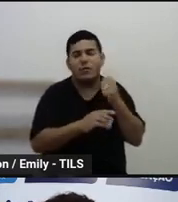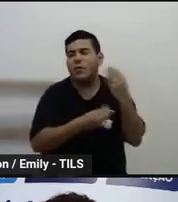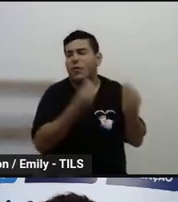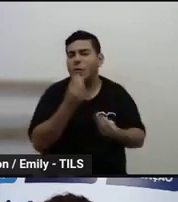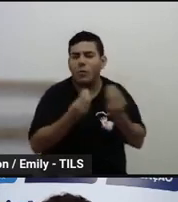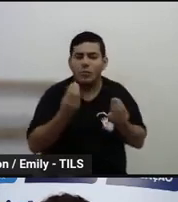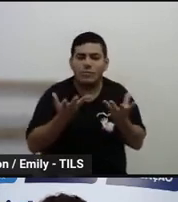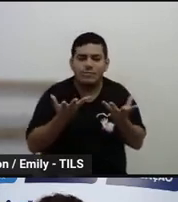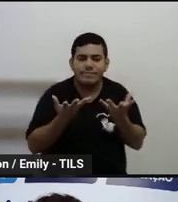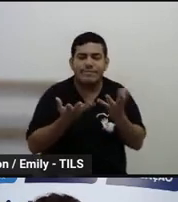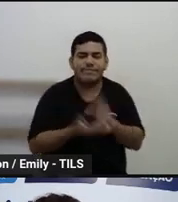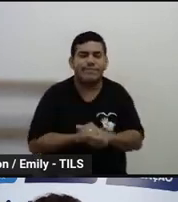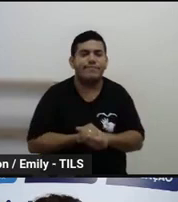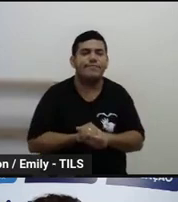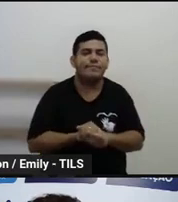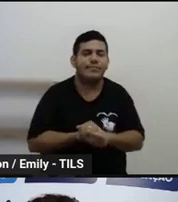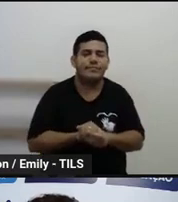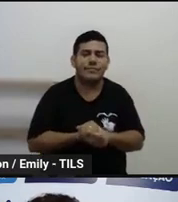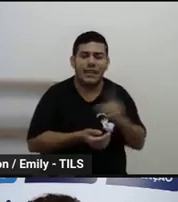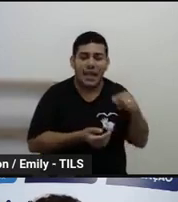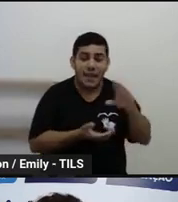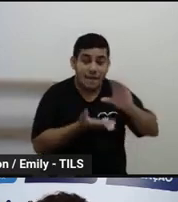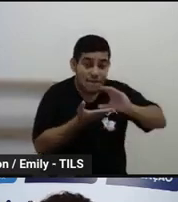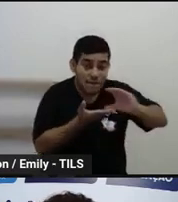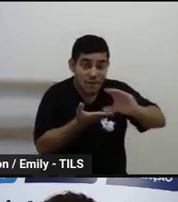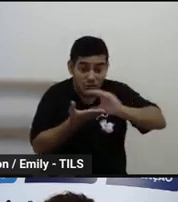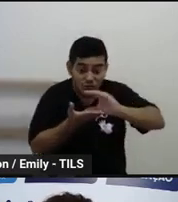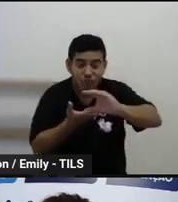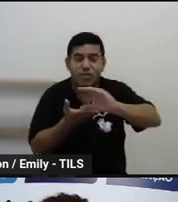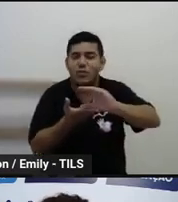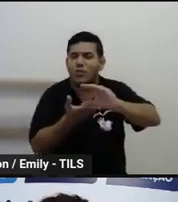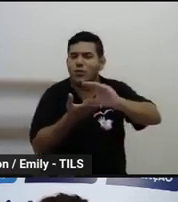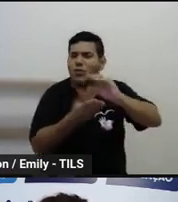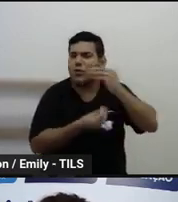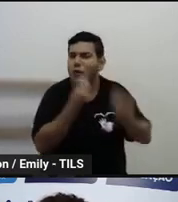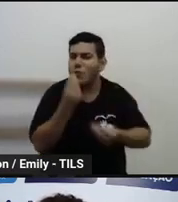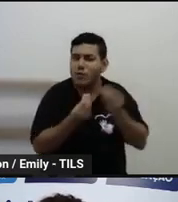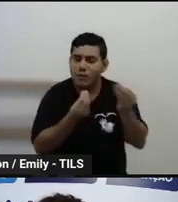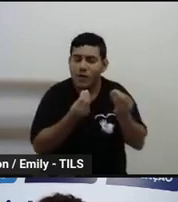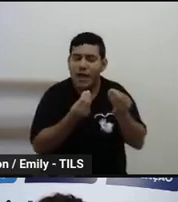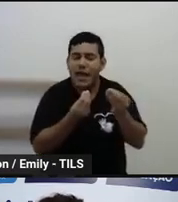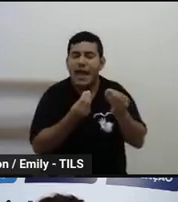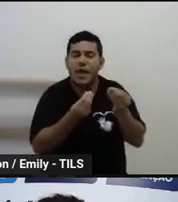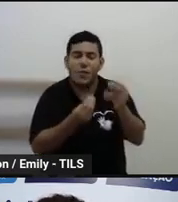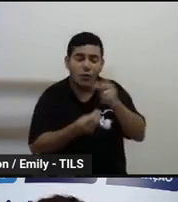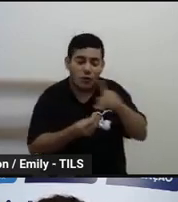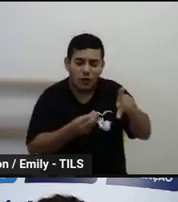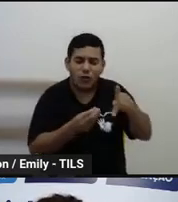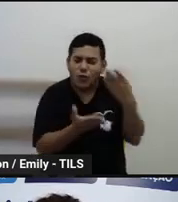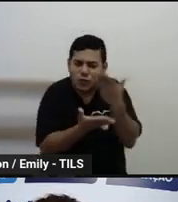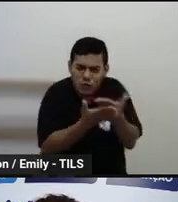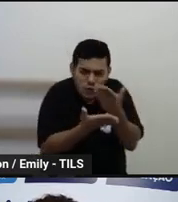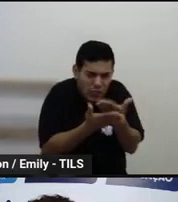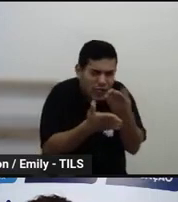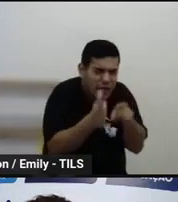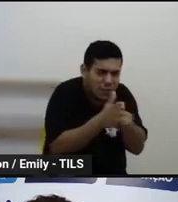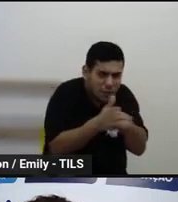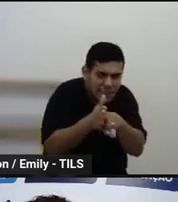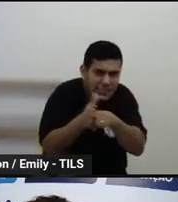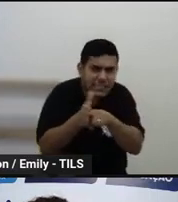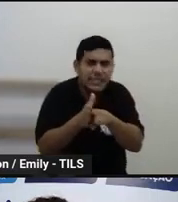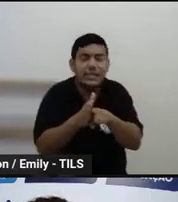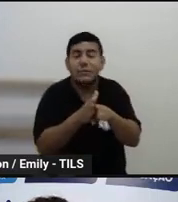gente melhora o resultado? Investindo em formação de professores, formação da equipe gestora e